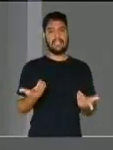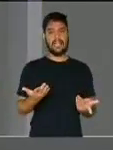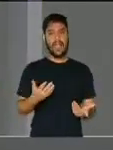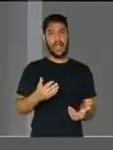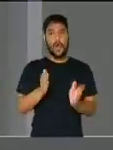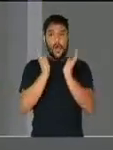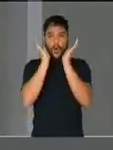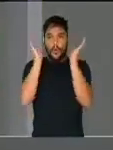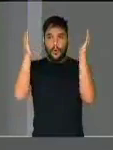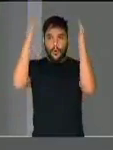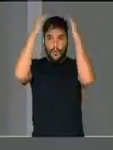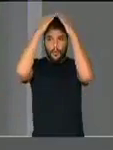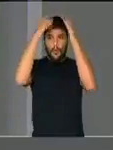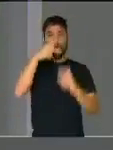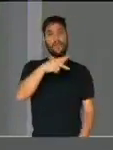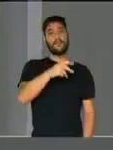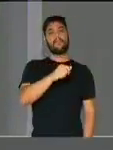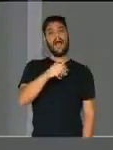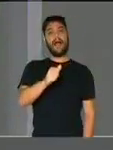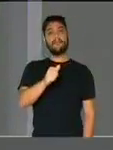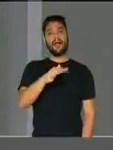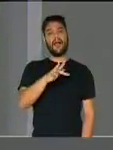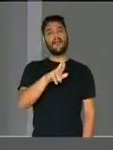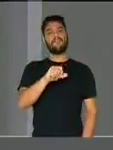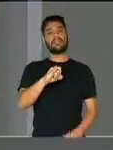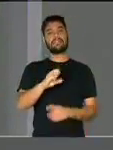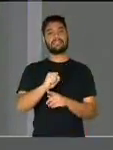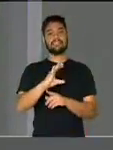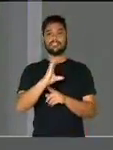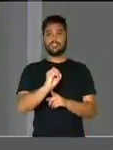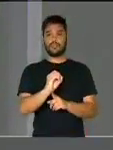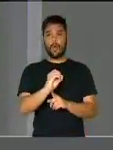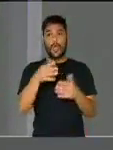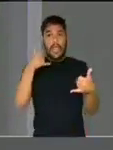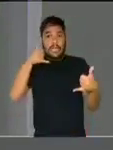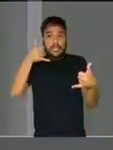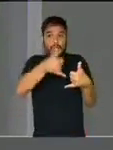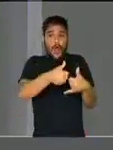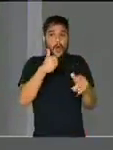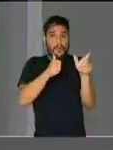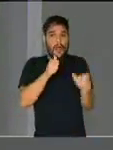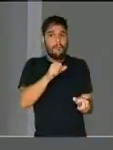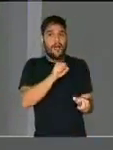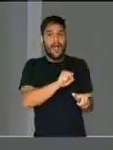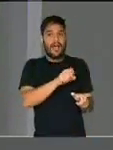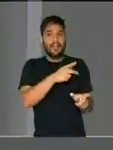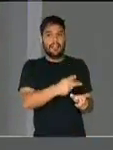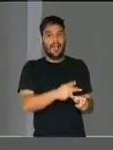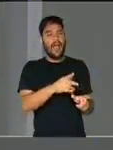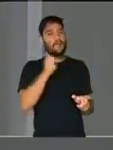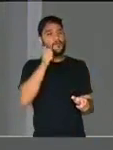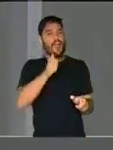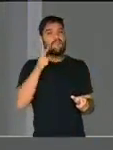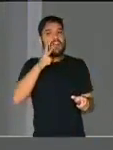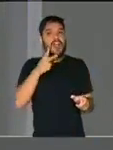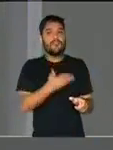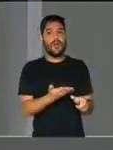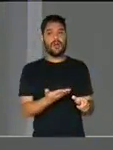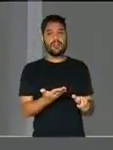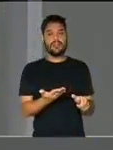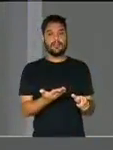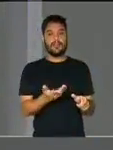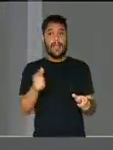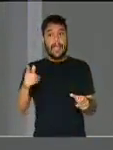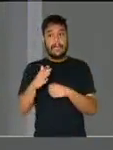Francisco ligou para a mãe de Marielle, porque ele tem sensibilidade. A gente precisa dar um basta a